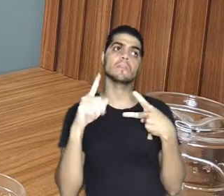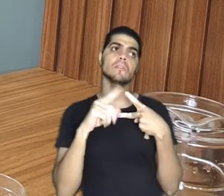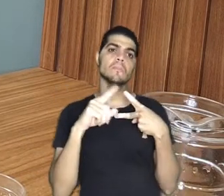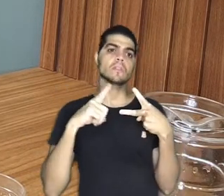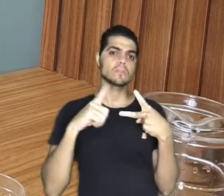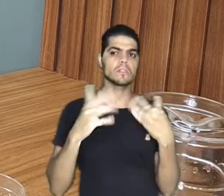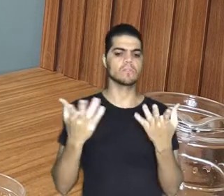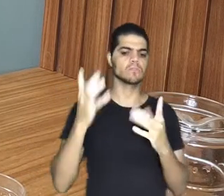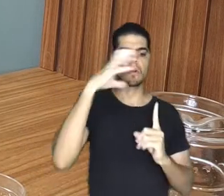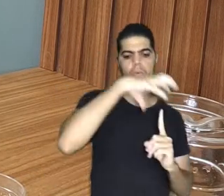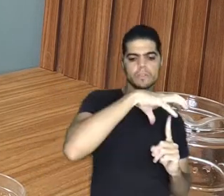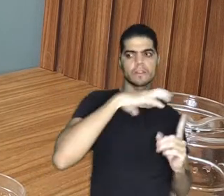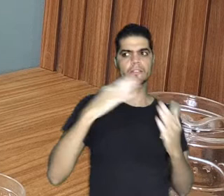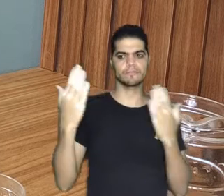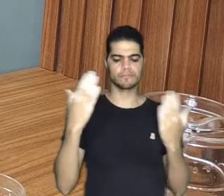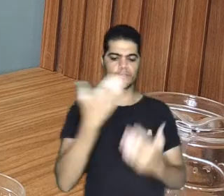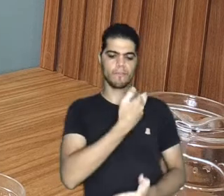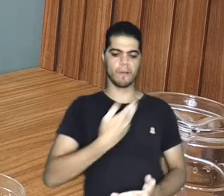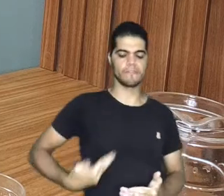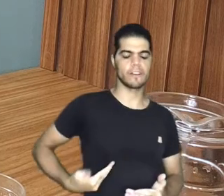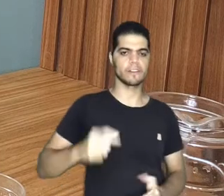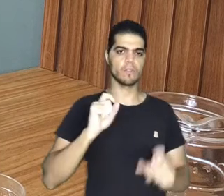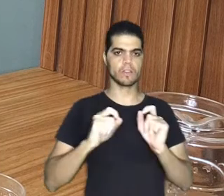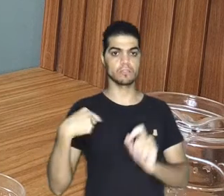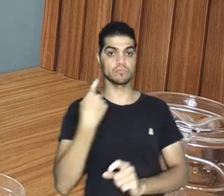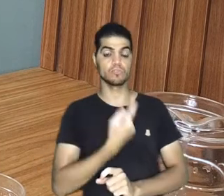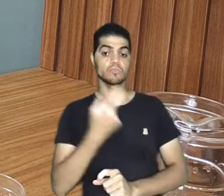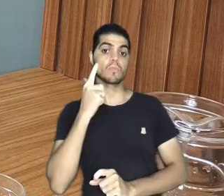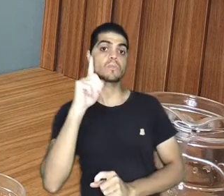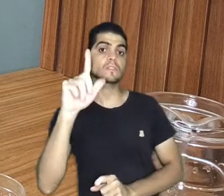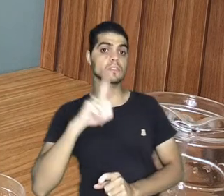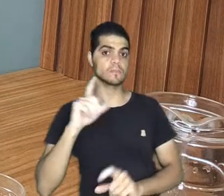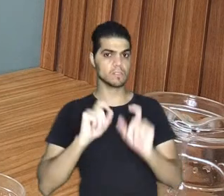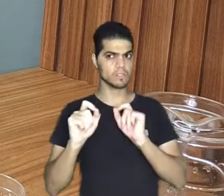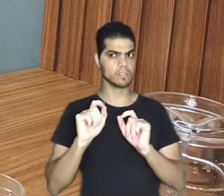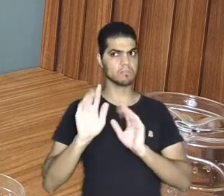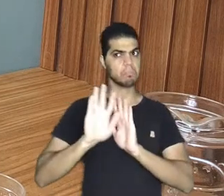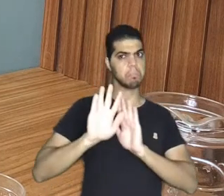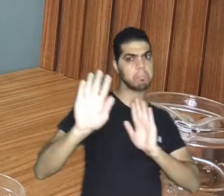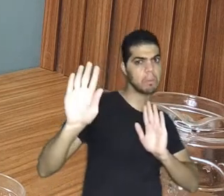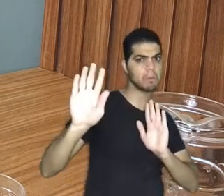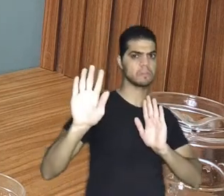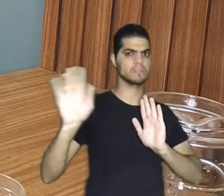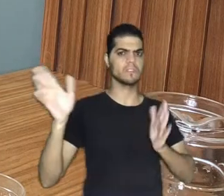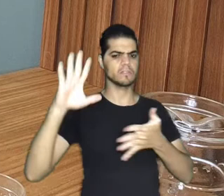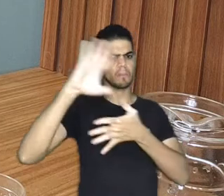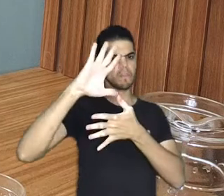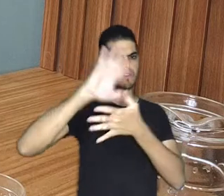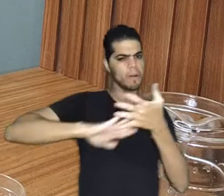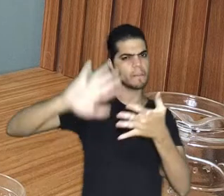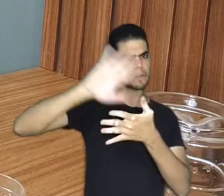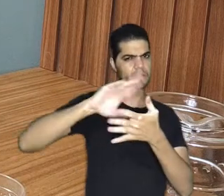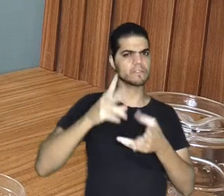mantendo uma monarquia entre as repúblicas, nós conseguimos... A gente ficava um pouco distante da América Latina, que para